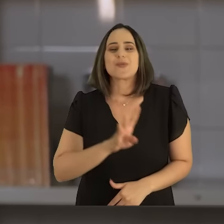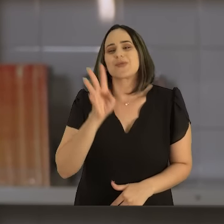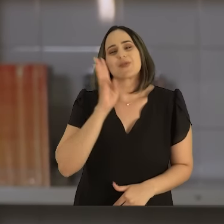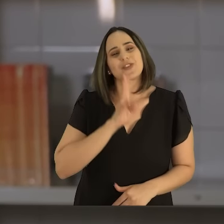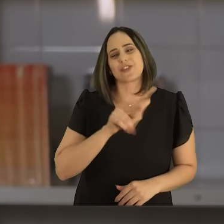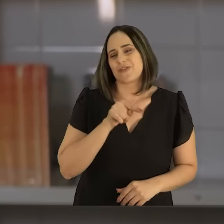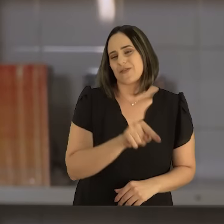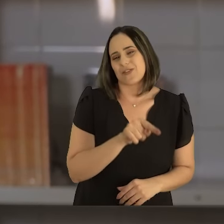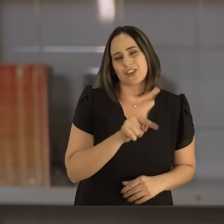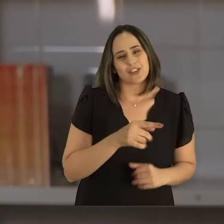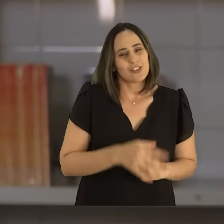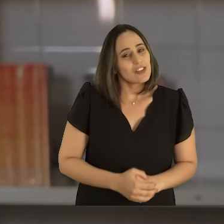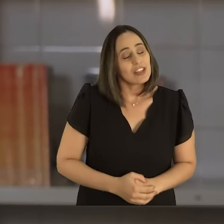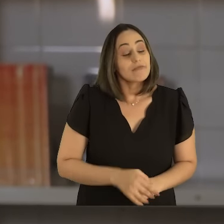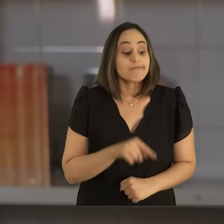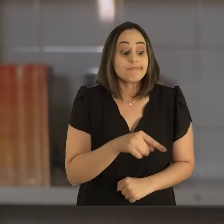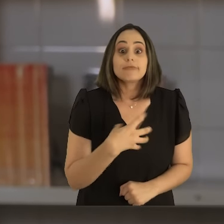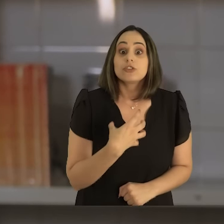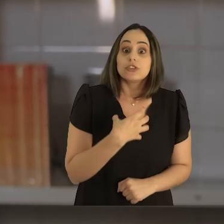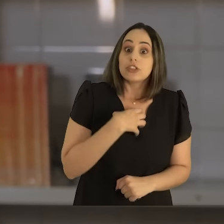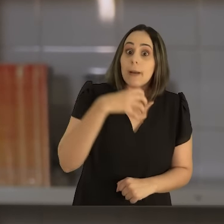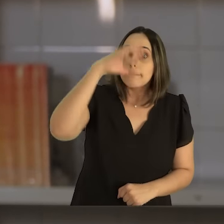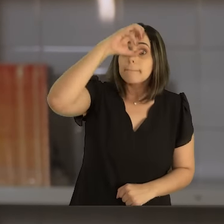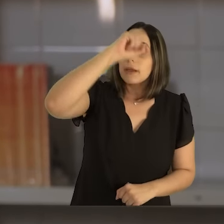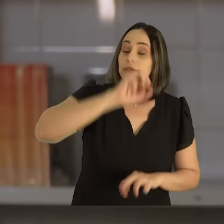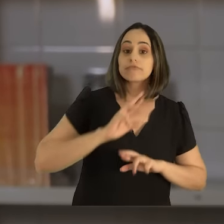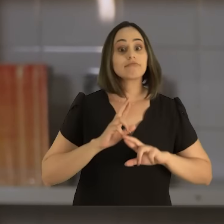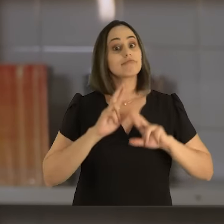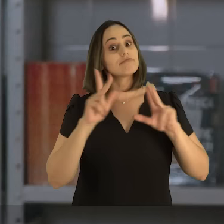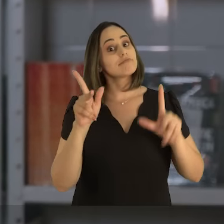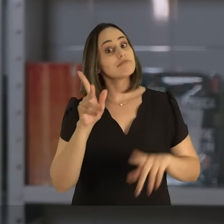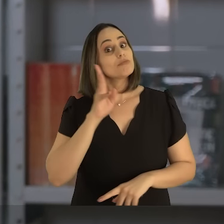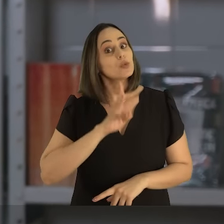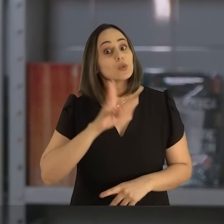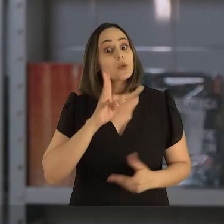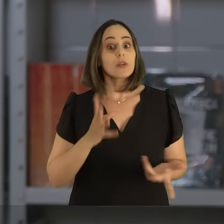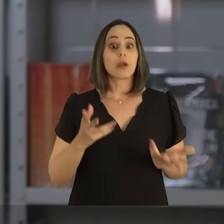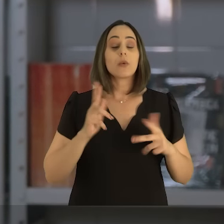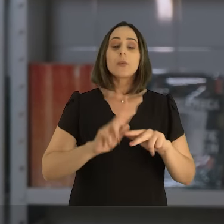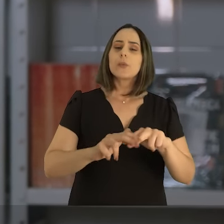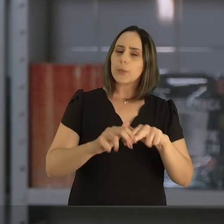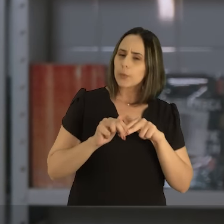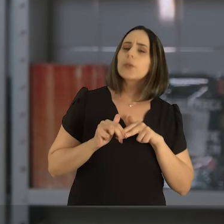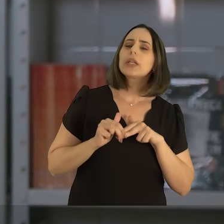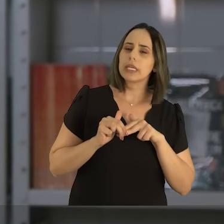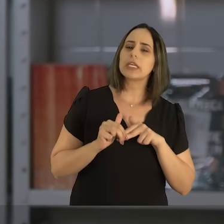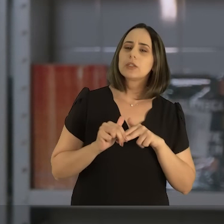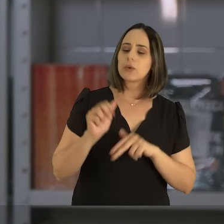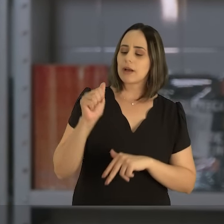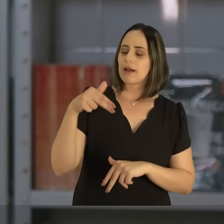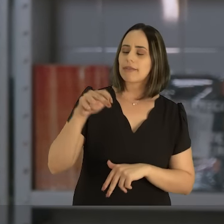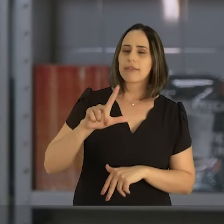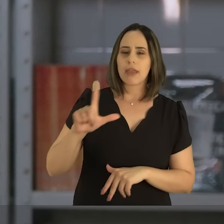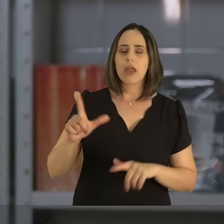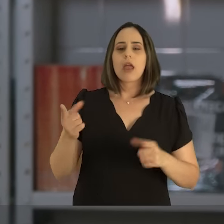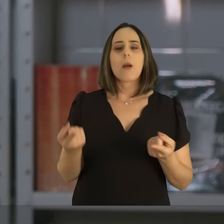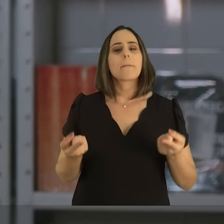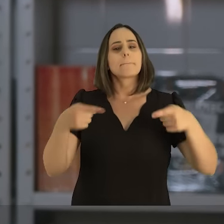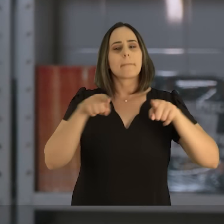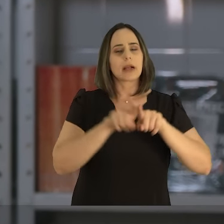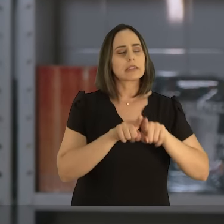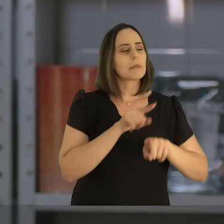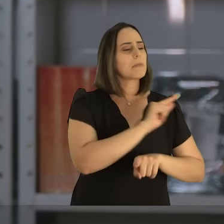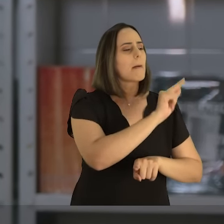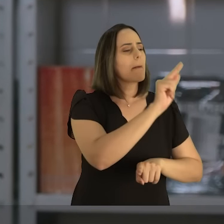divertido de fazer, é uma forma muito legal de aprender. E é por esse motivo que através da ANEL, em